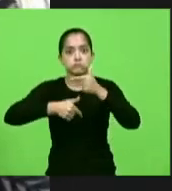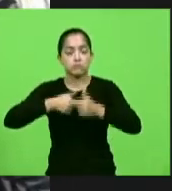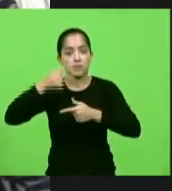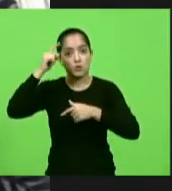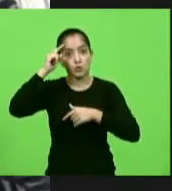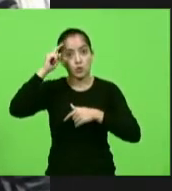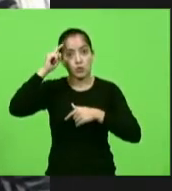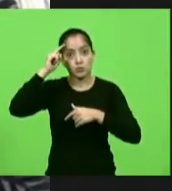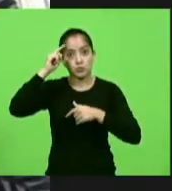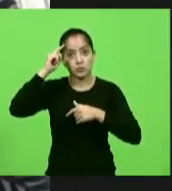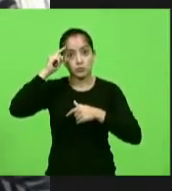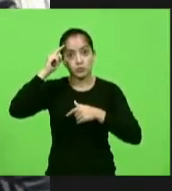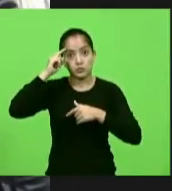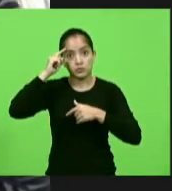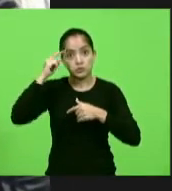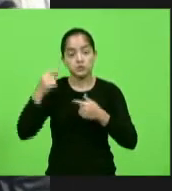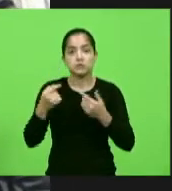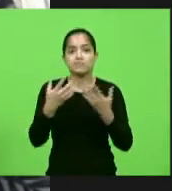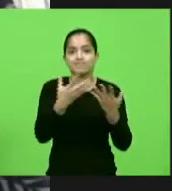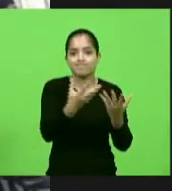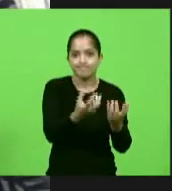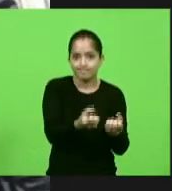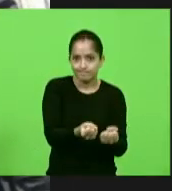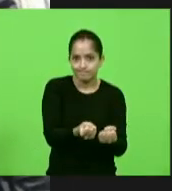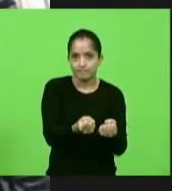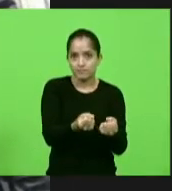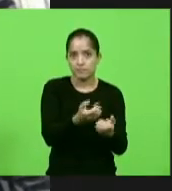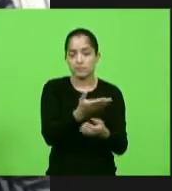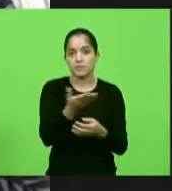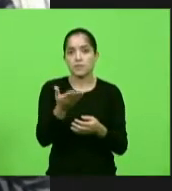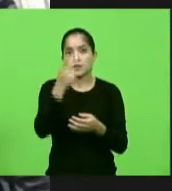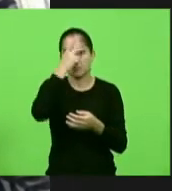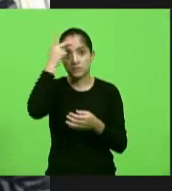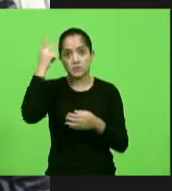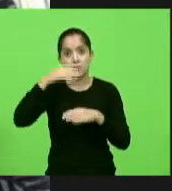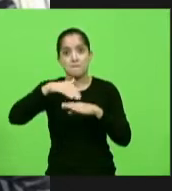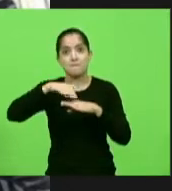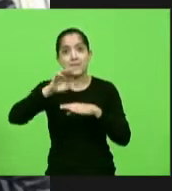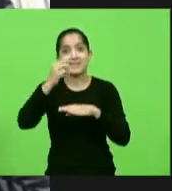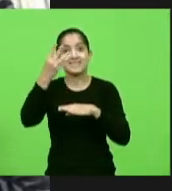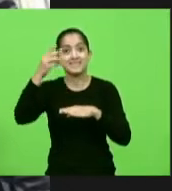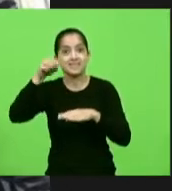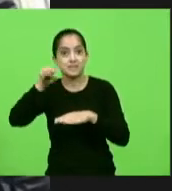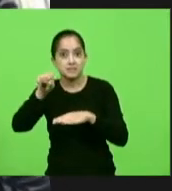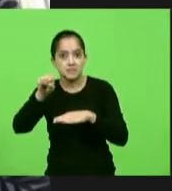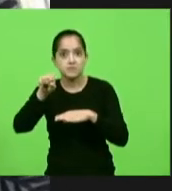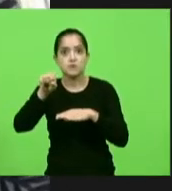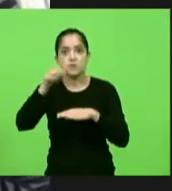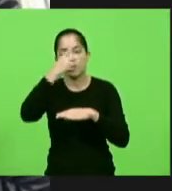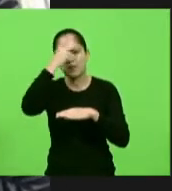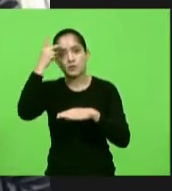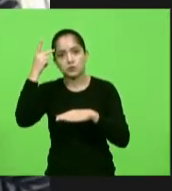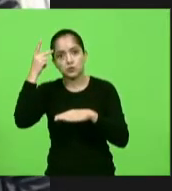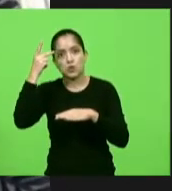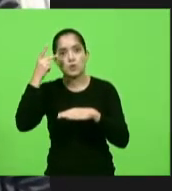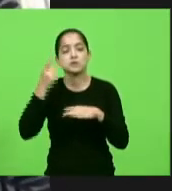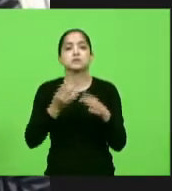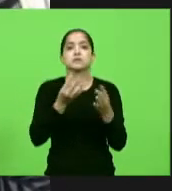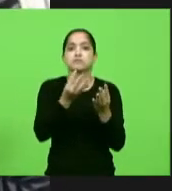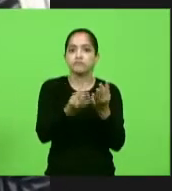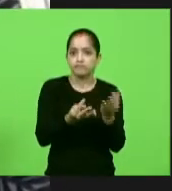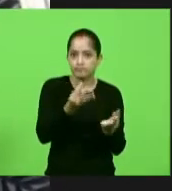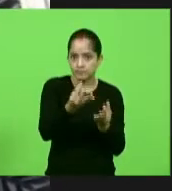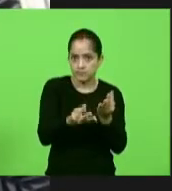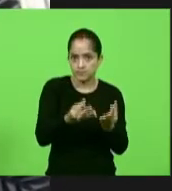com os acolhidos dessas comunidades terapêuticas. mais de 3 mil acolhidos hoje em Santa Catarina.